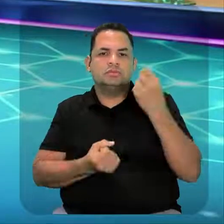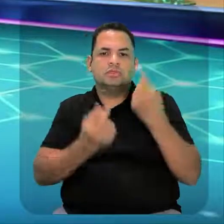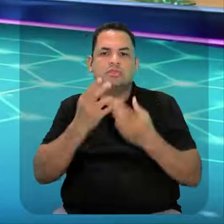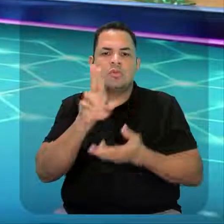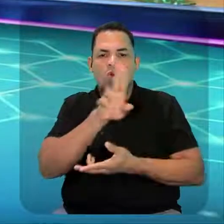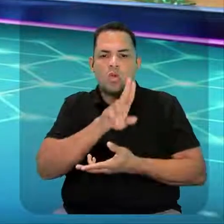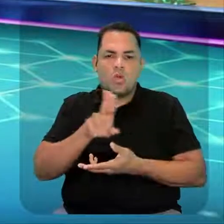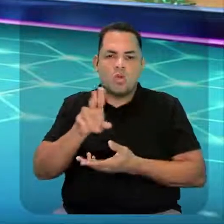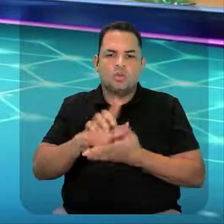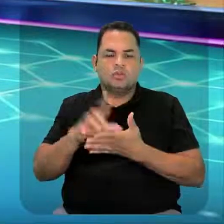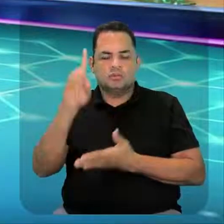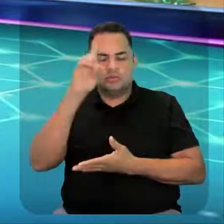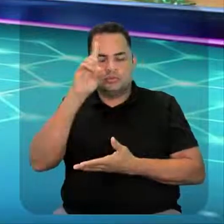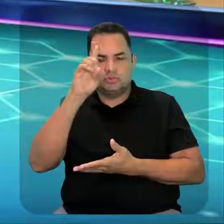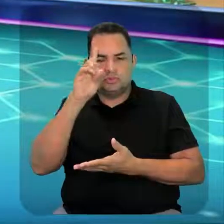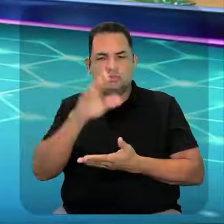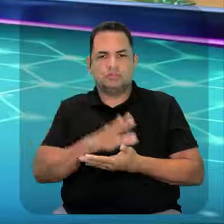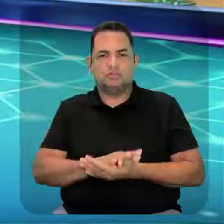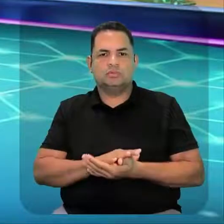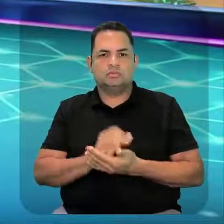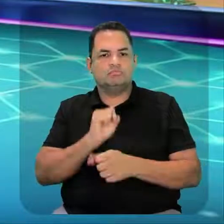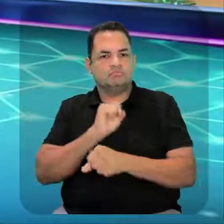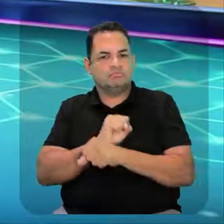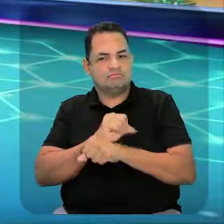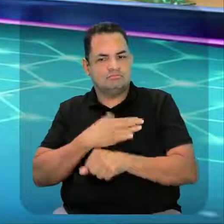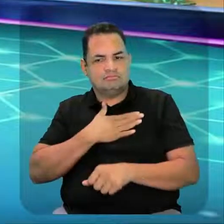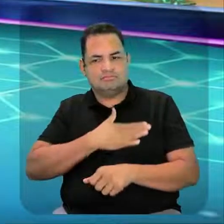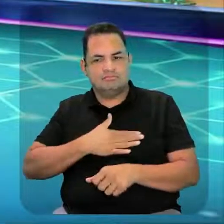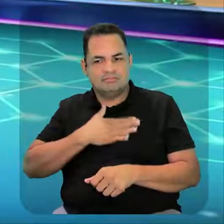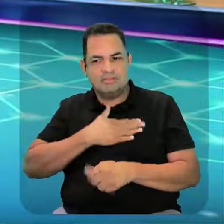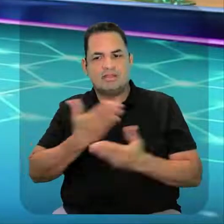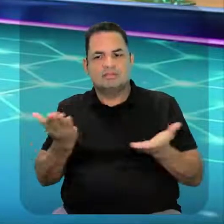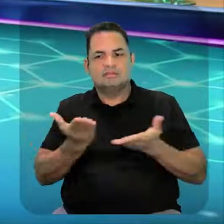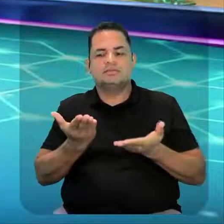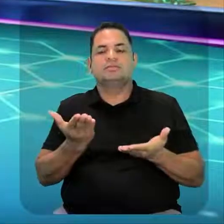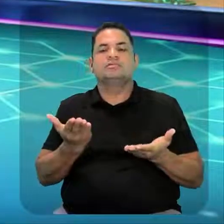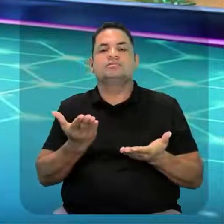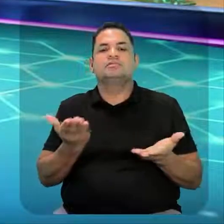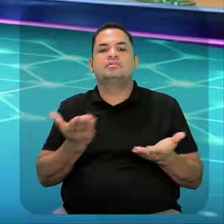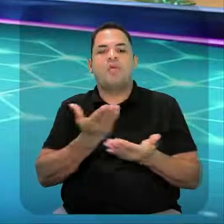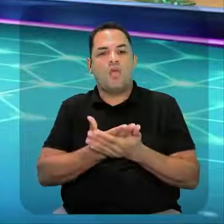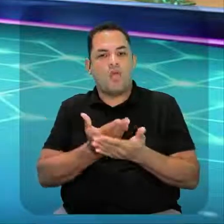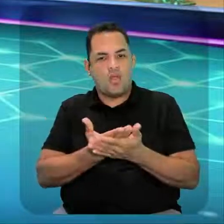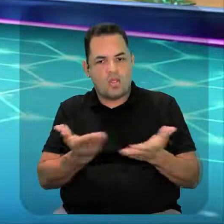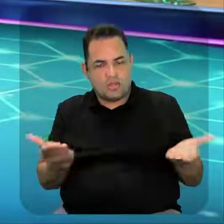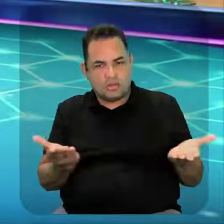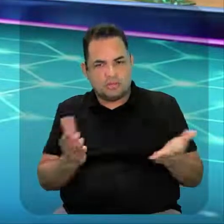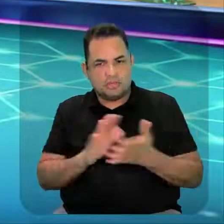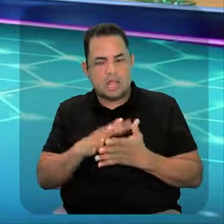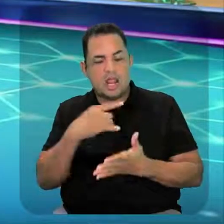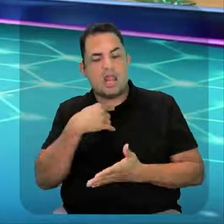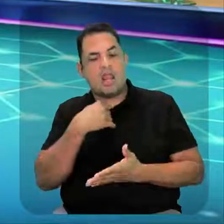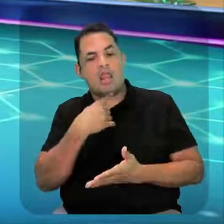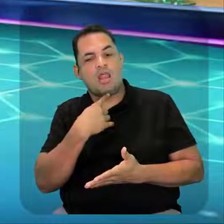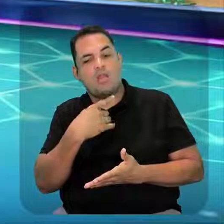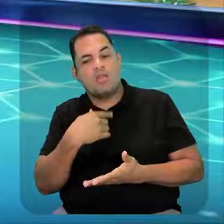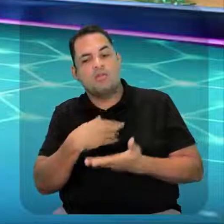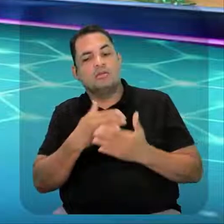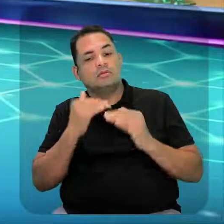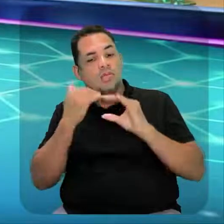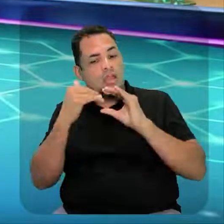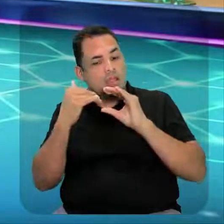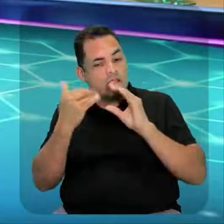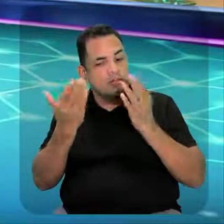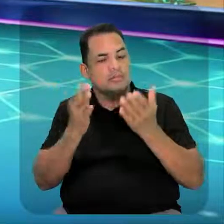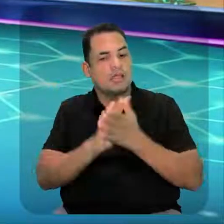aplicações no nosso cotidiano. Espero que vocês tenham gostado da aula de hoje. E qualquer dúvida, pessoal, pode pedir para entrar